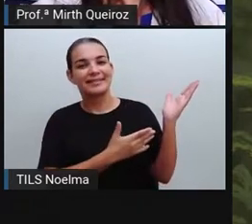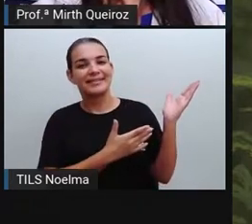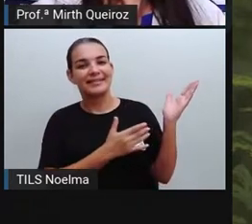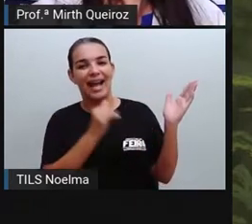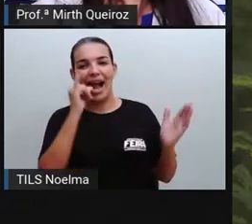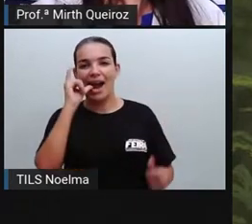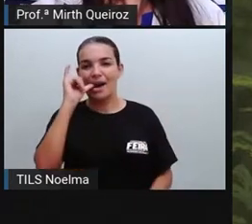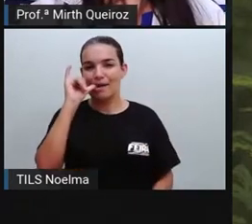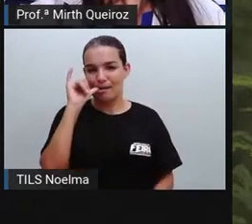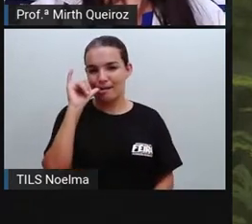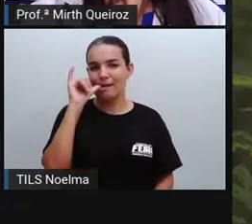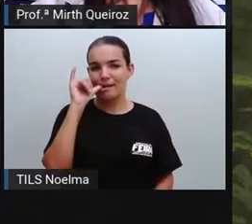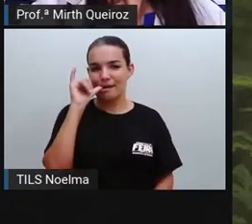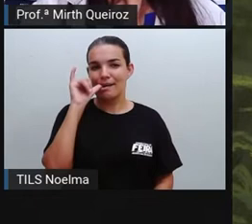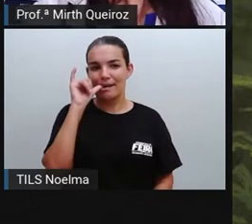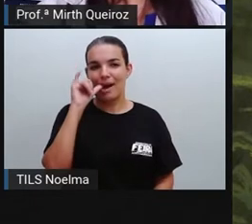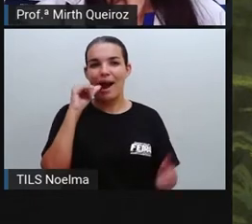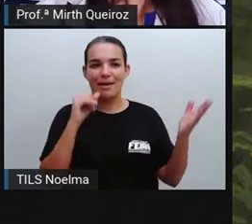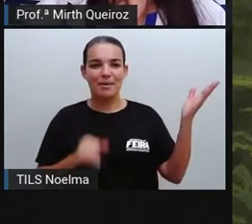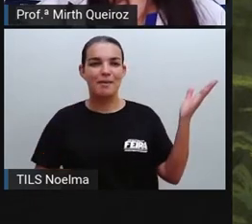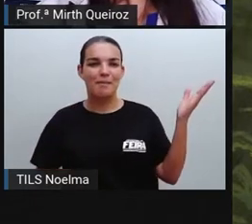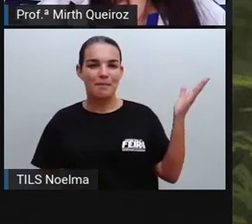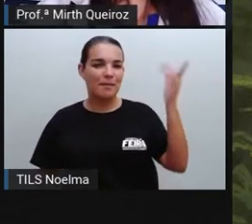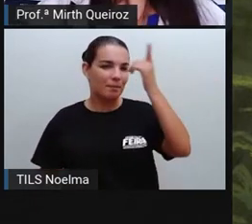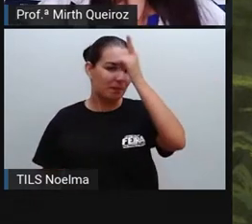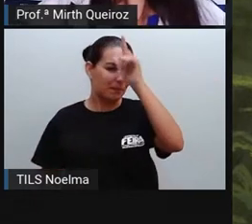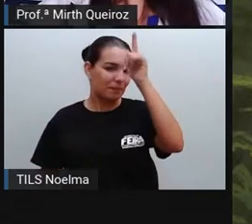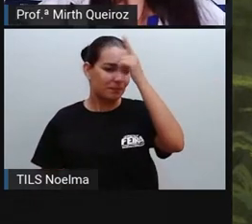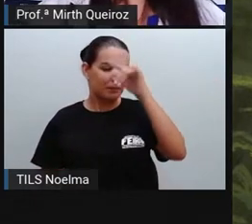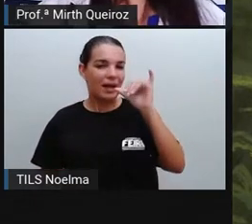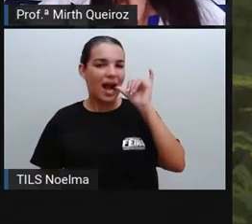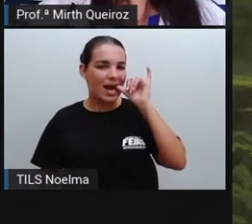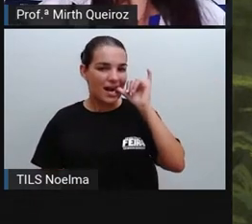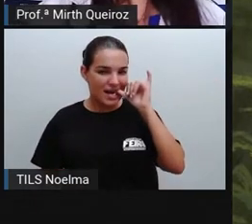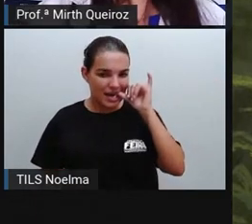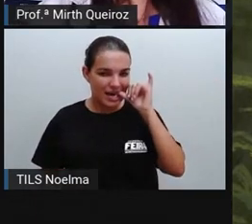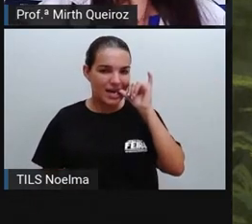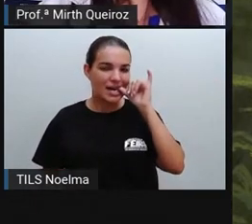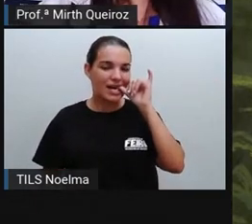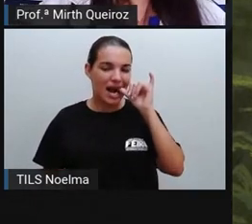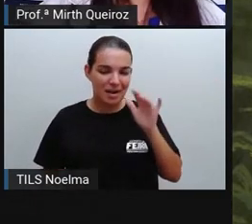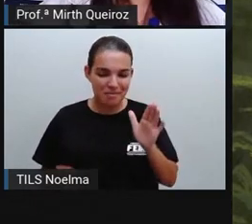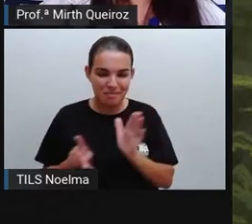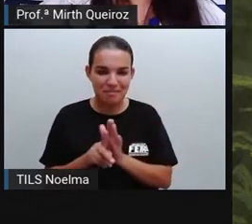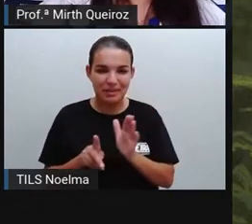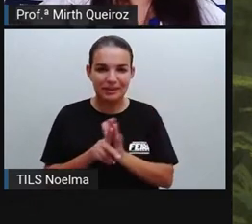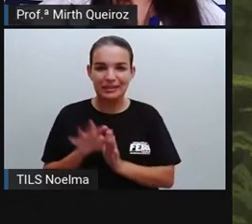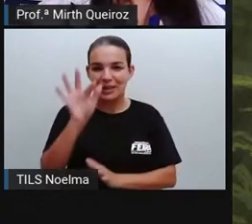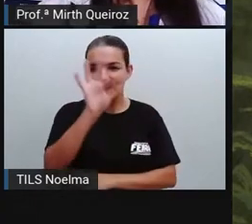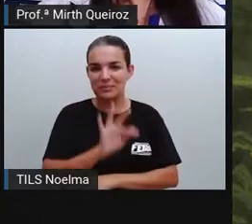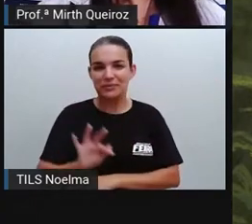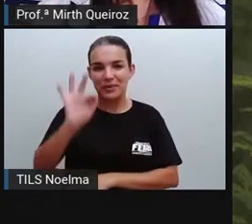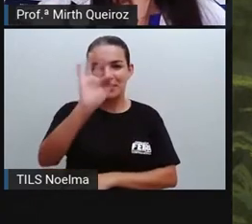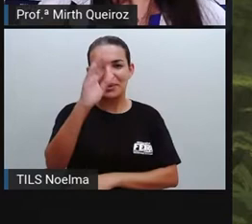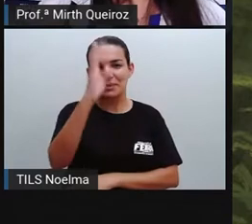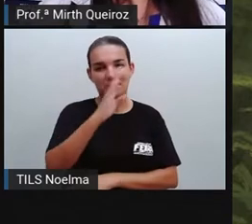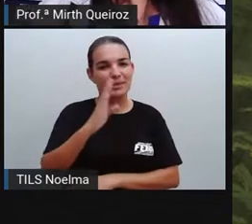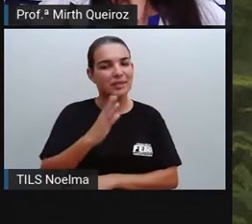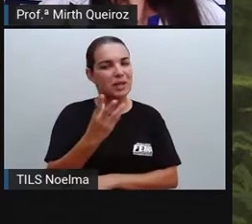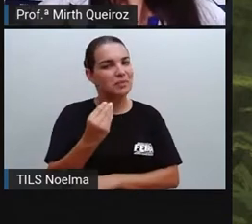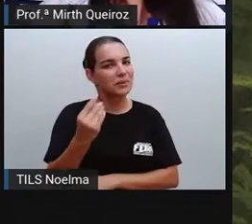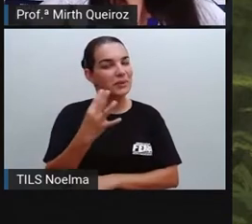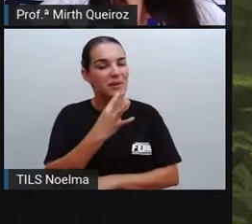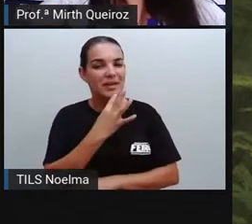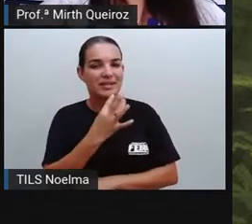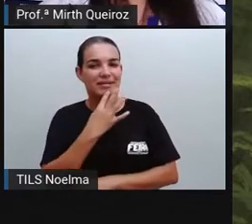Saci, né? O Saci aí, que é um personagem folclórico bastante conhecido. Como é que ele é